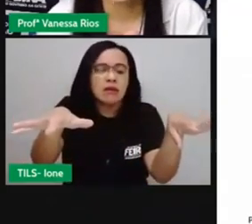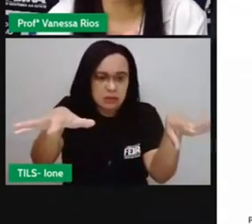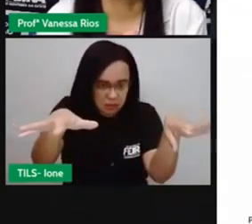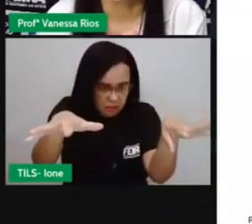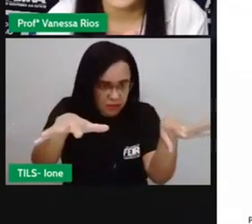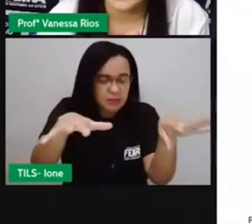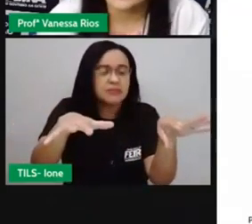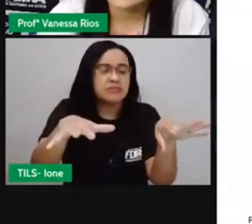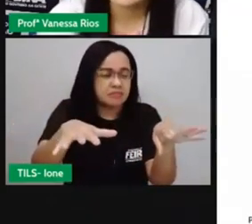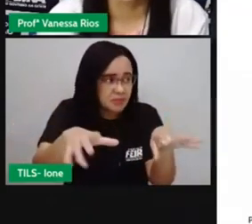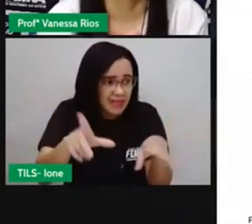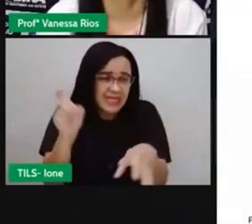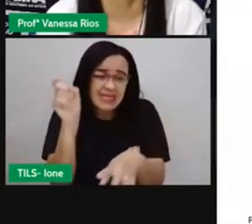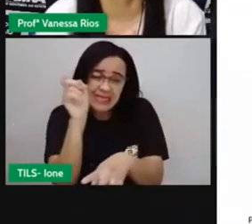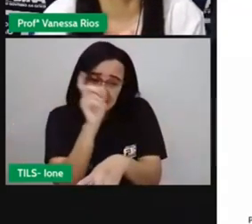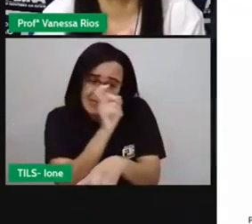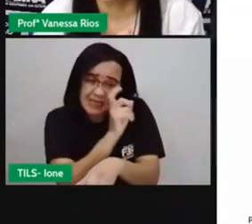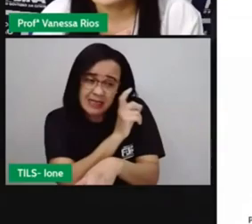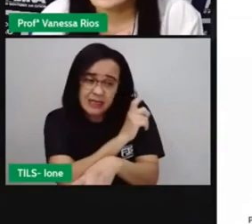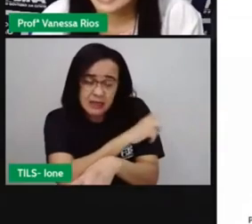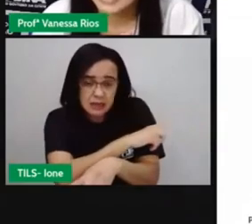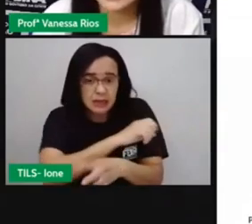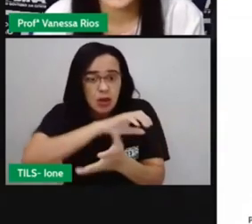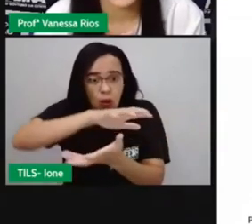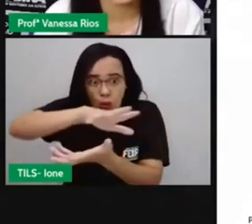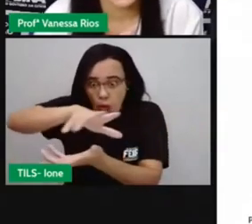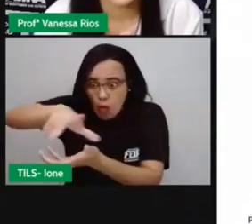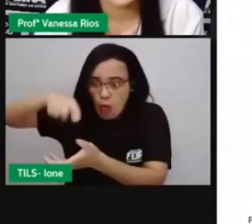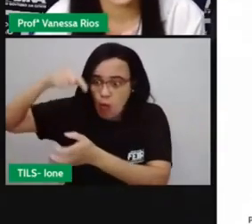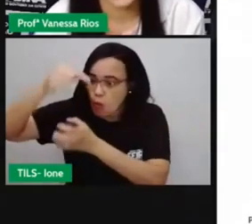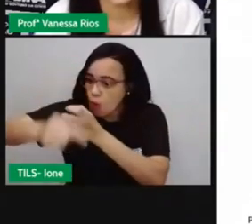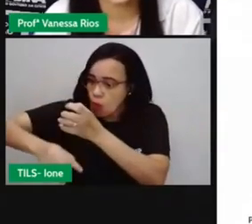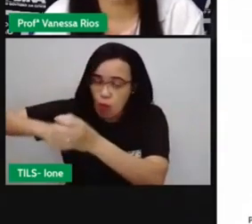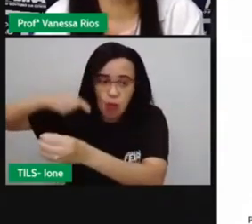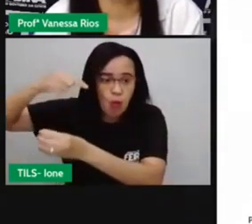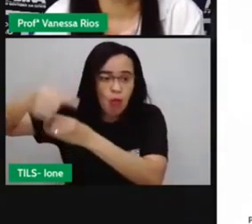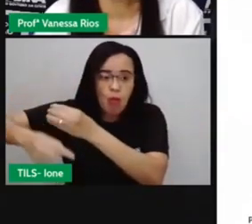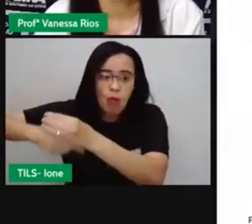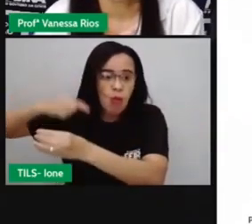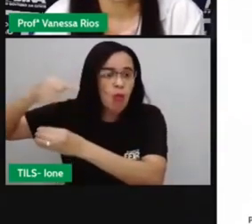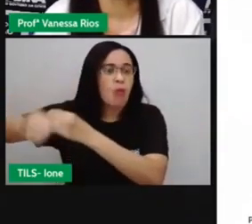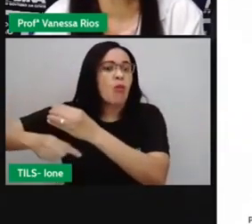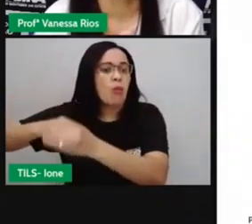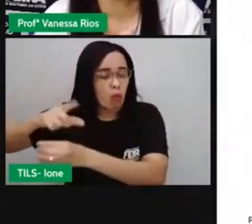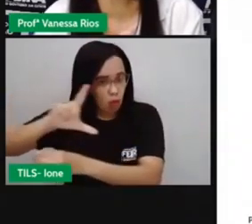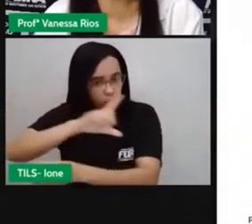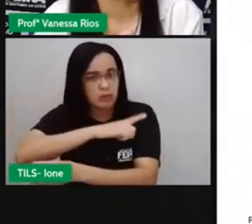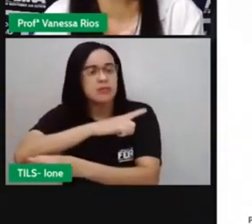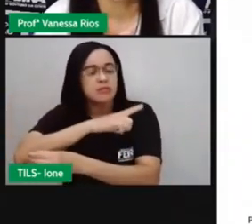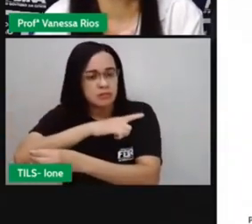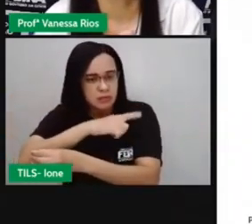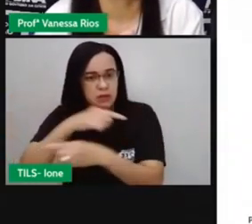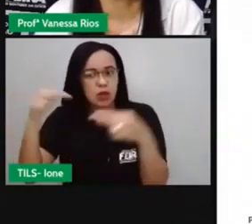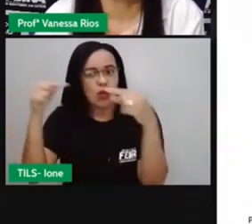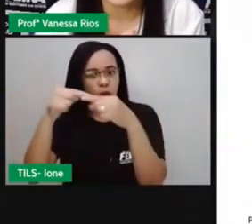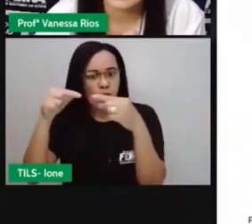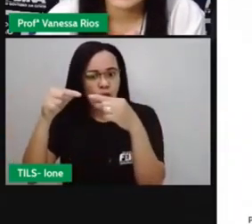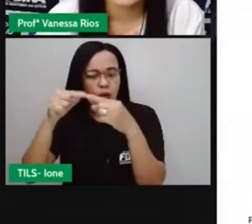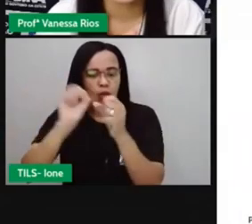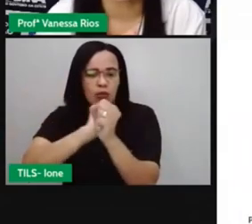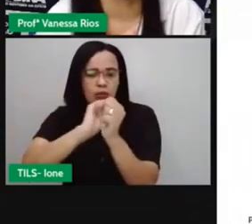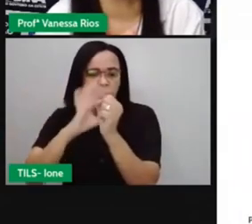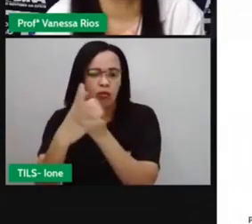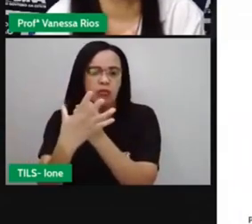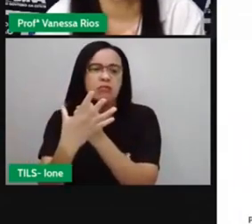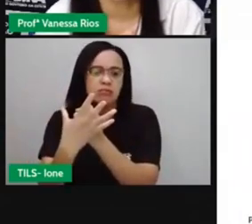ideia das dificuldades que o mundo inteiro, né? Passa atualmente relacionados aí a um vírus